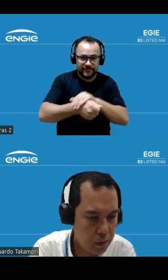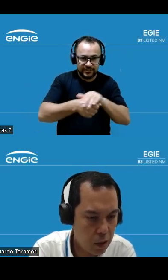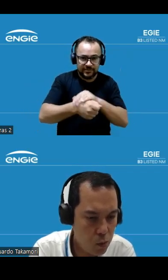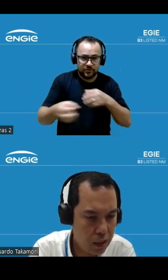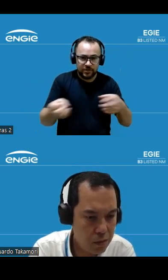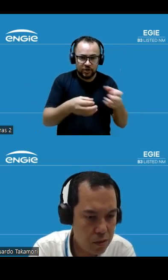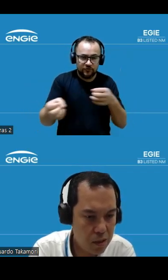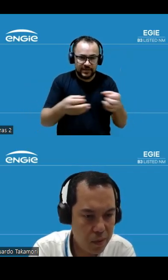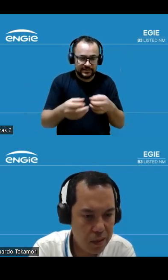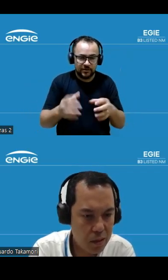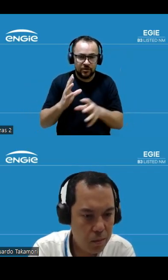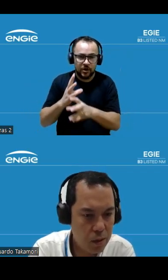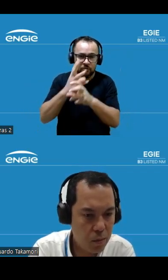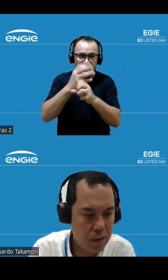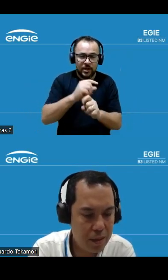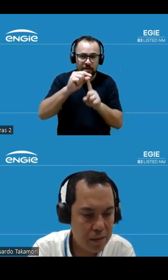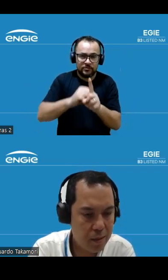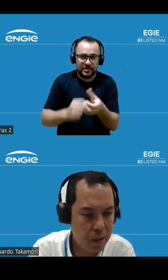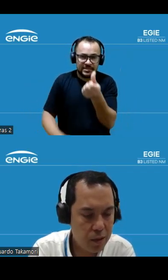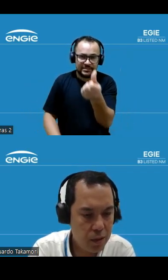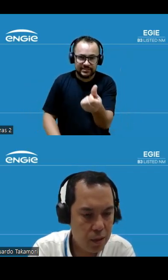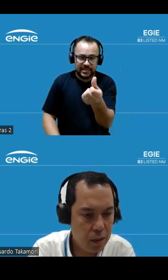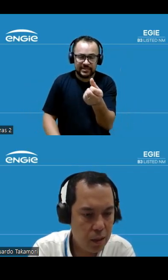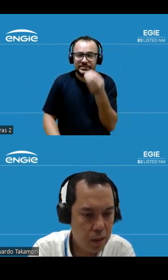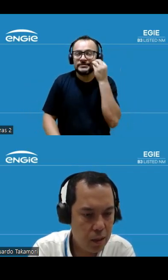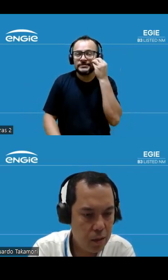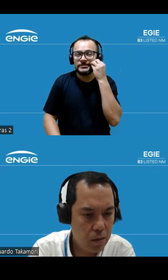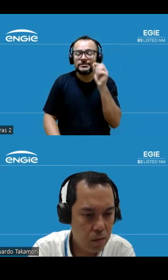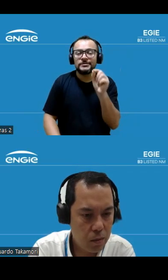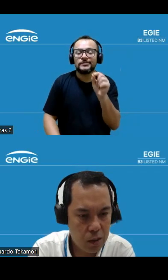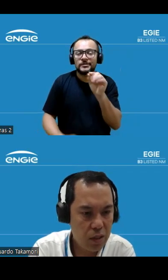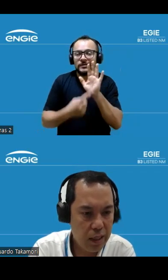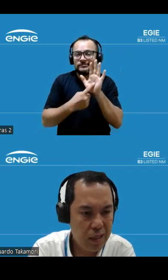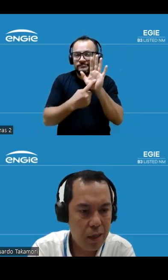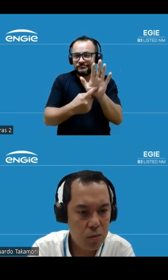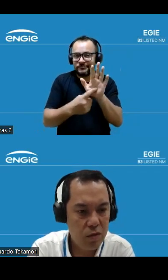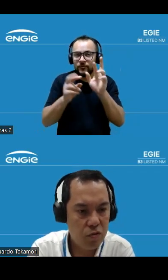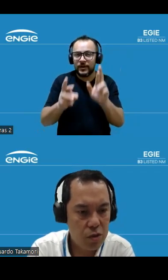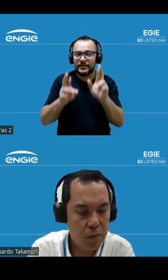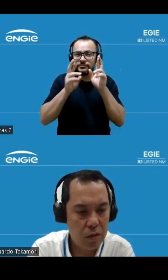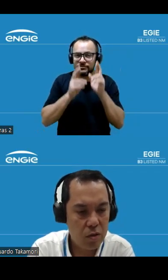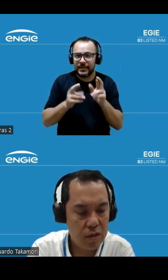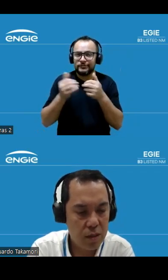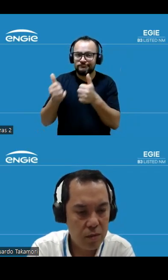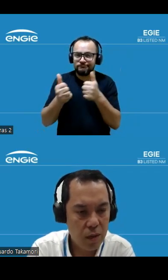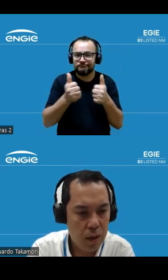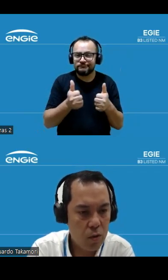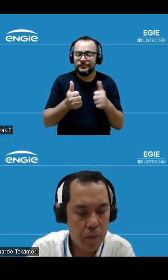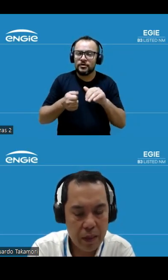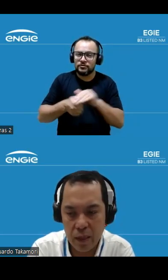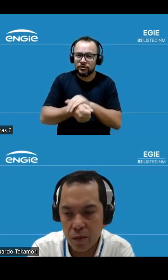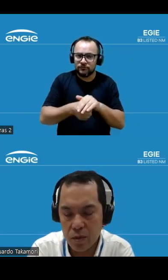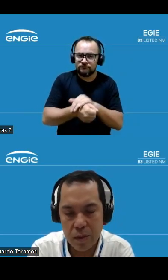esse acumulado de seis meses aqui mostra basicamente resultados em linha mesmo, nível de investimento e inovação,